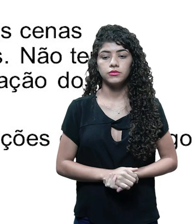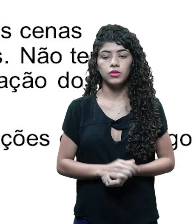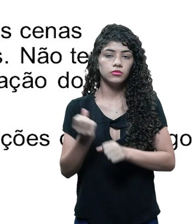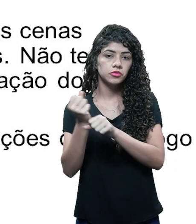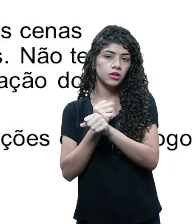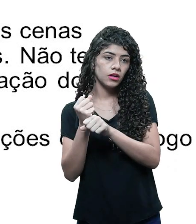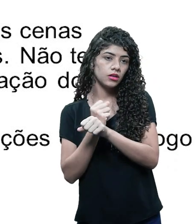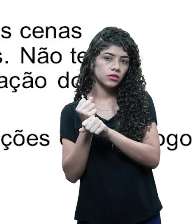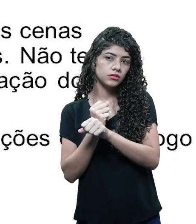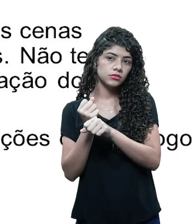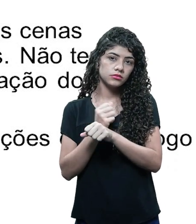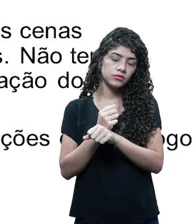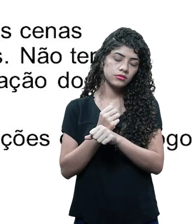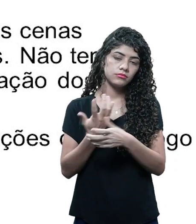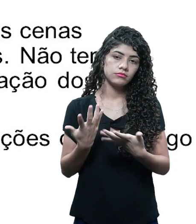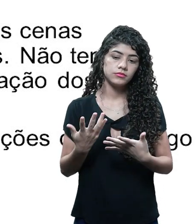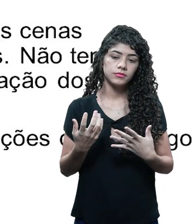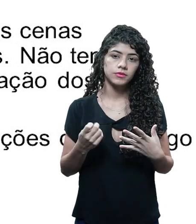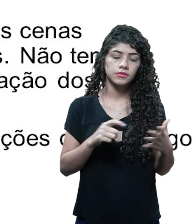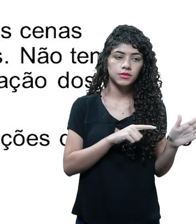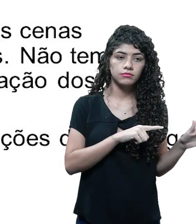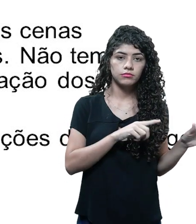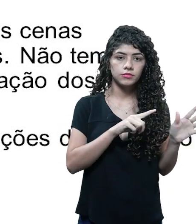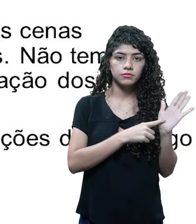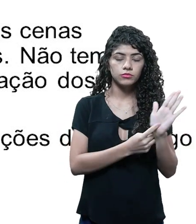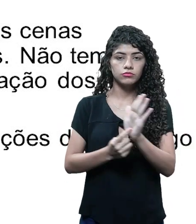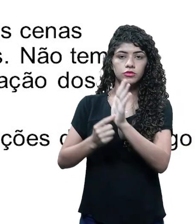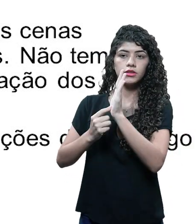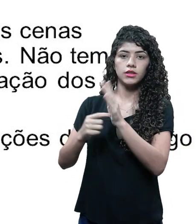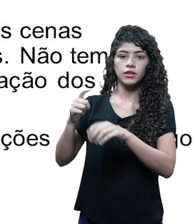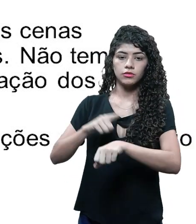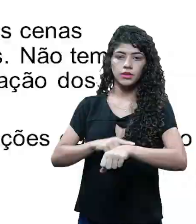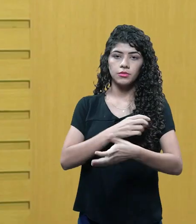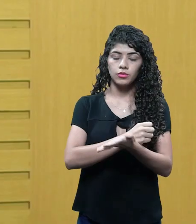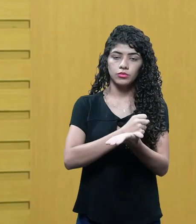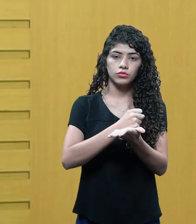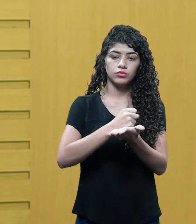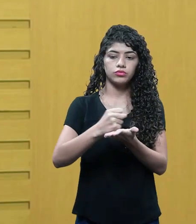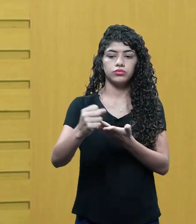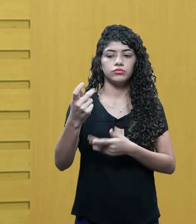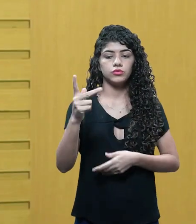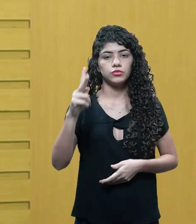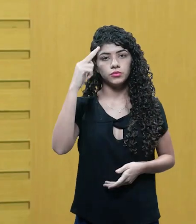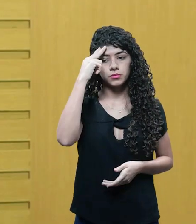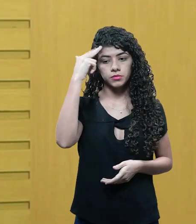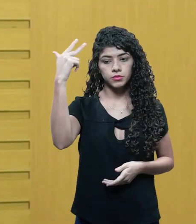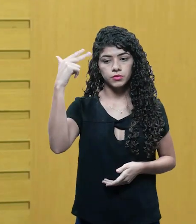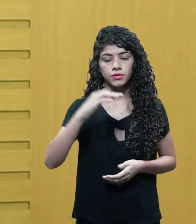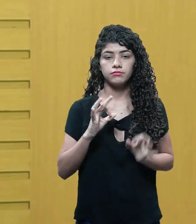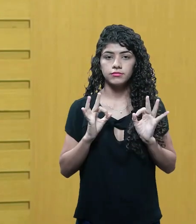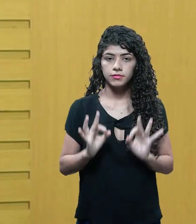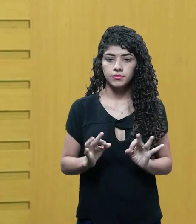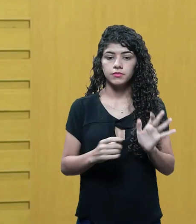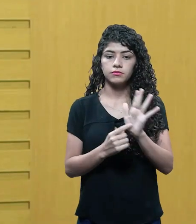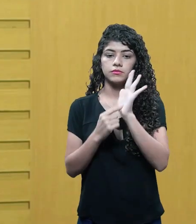estações do ano, para você demonstrar que passou o tempo, que o tempo passou na sua história. Certo?